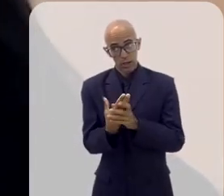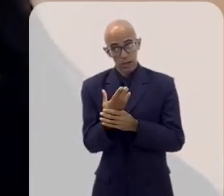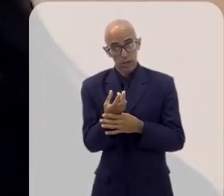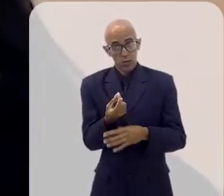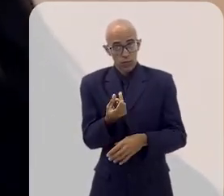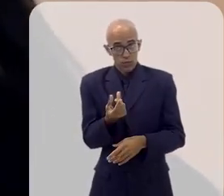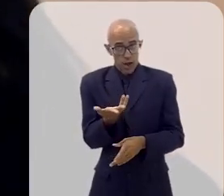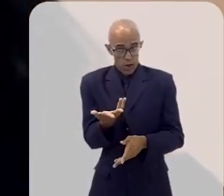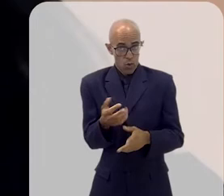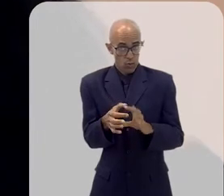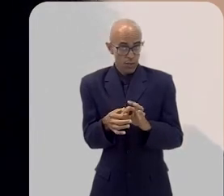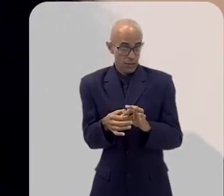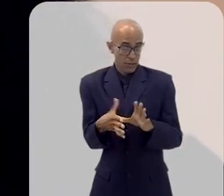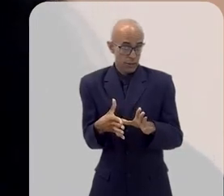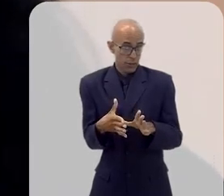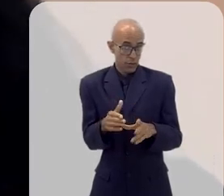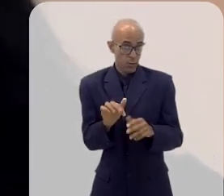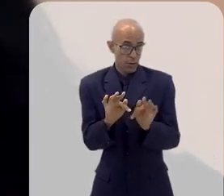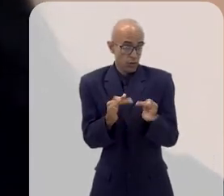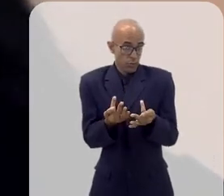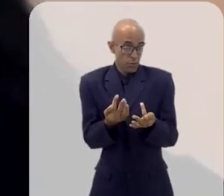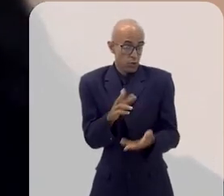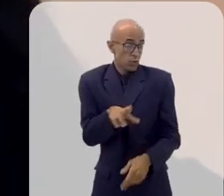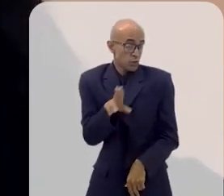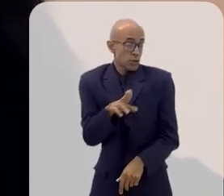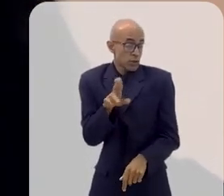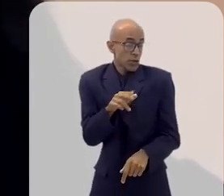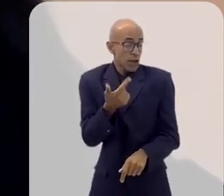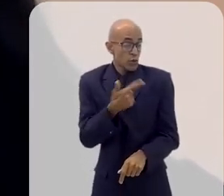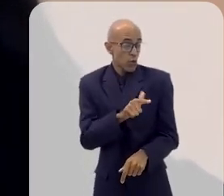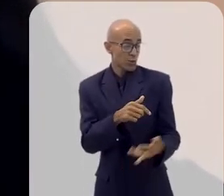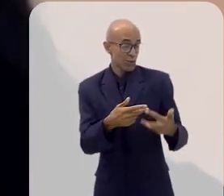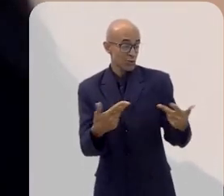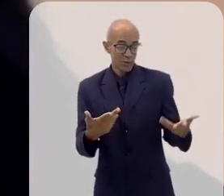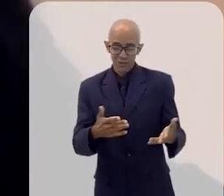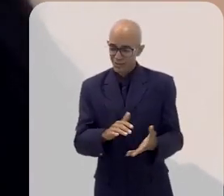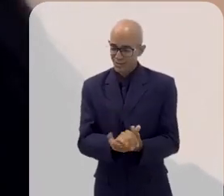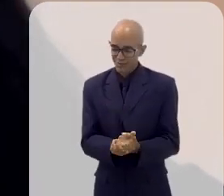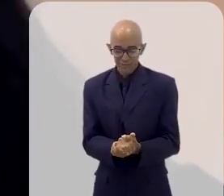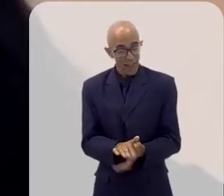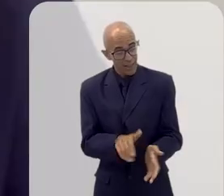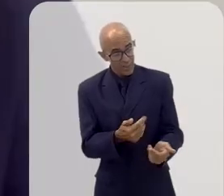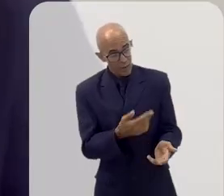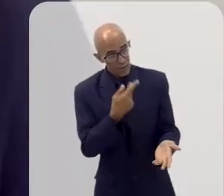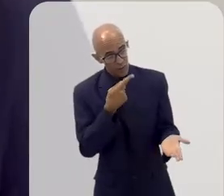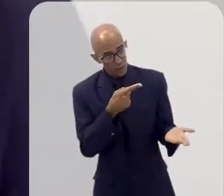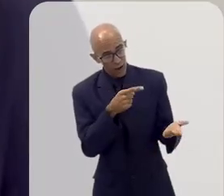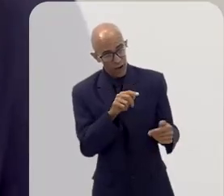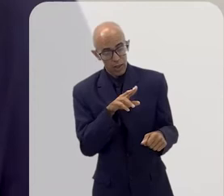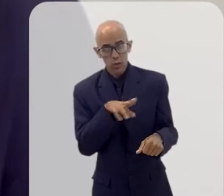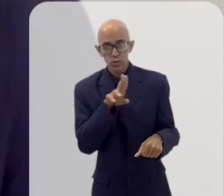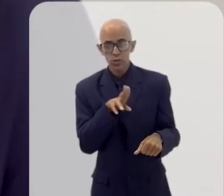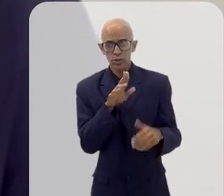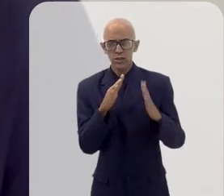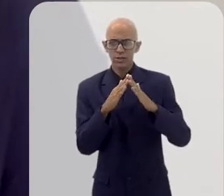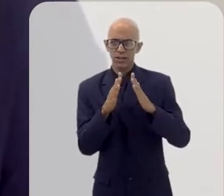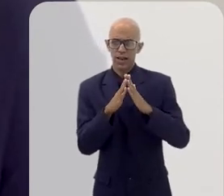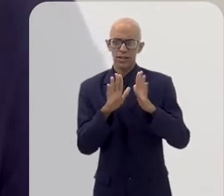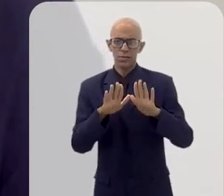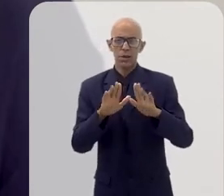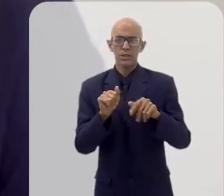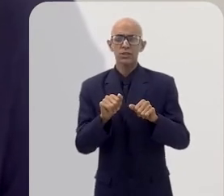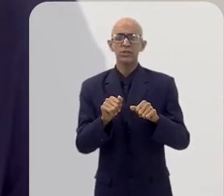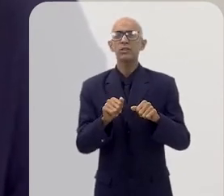um pouco mais livre para as famílias utilizarem em outras áreas da vida. Mas você fala muito do consumo doméstico. Em relação